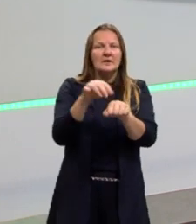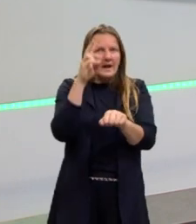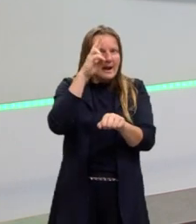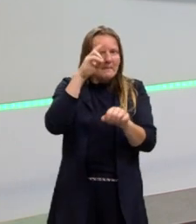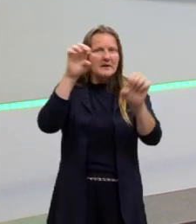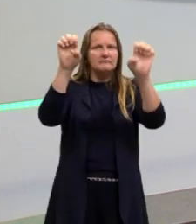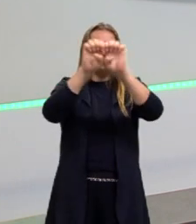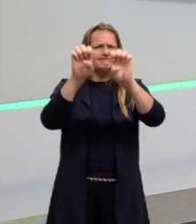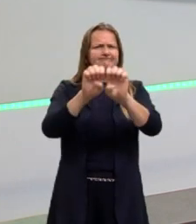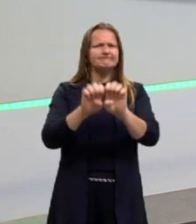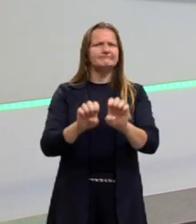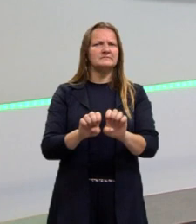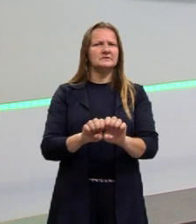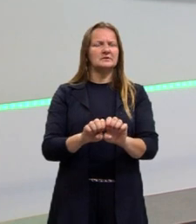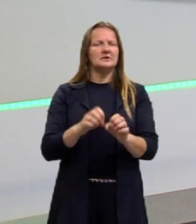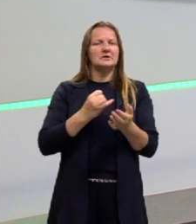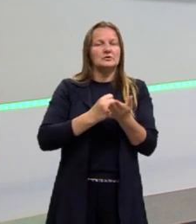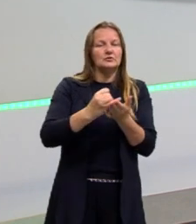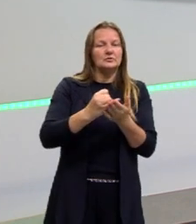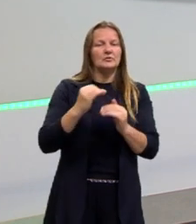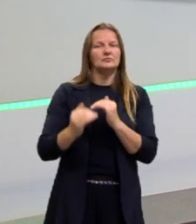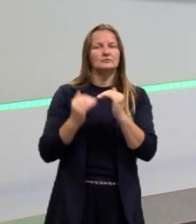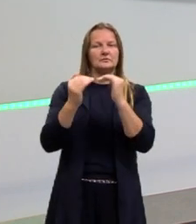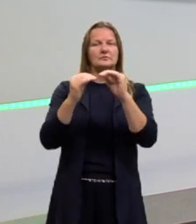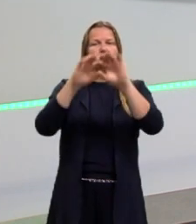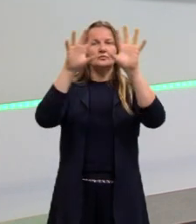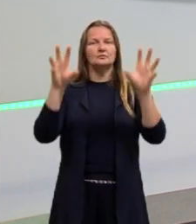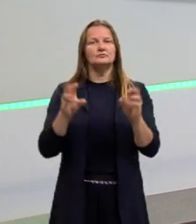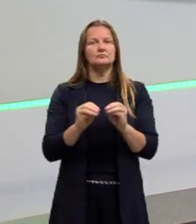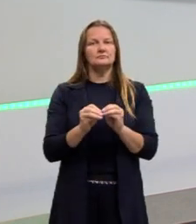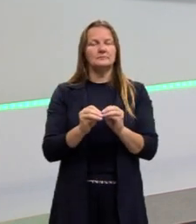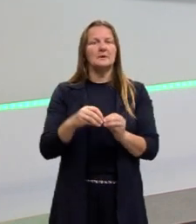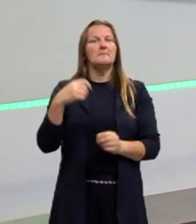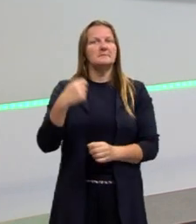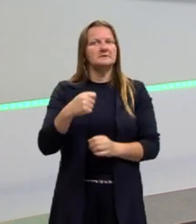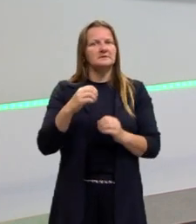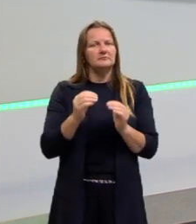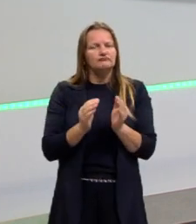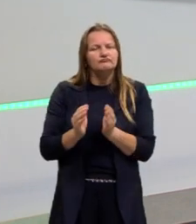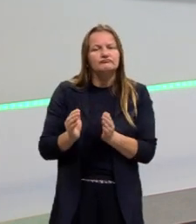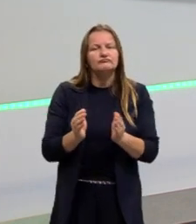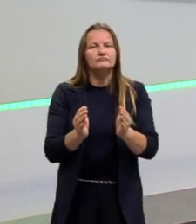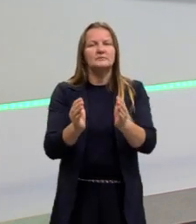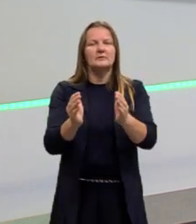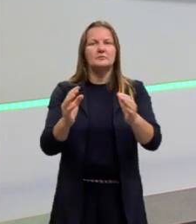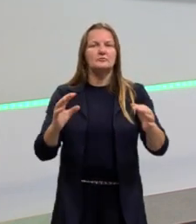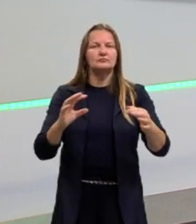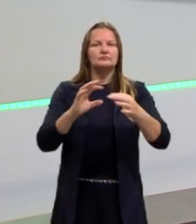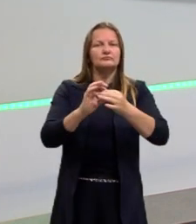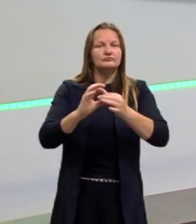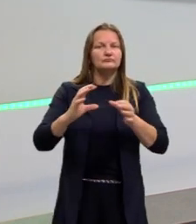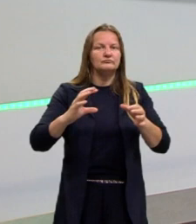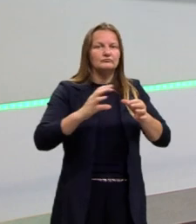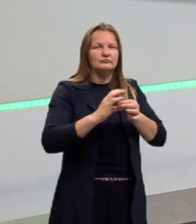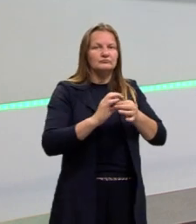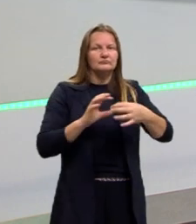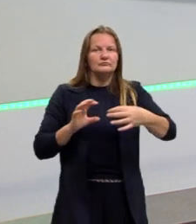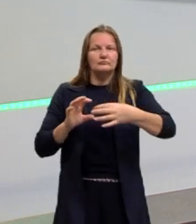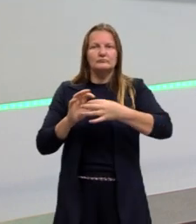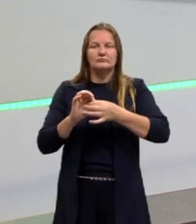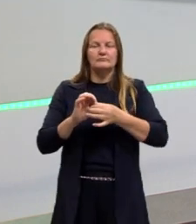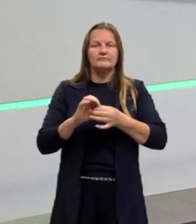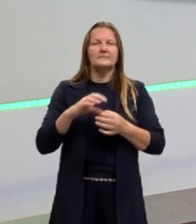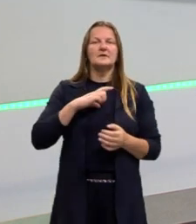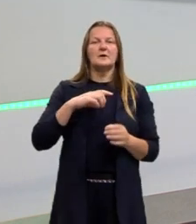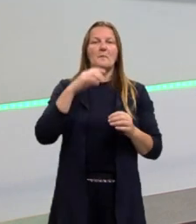estrutura que tem introdução, desenvolvimento e conclusão, então é por aí que você faz associação com o texto sanduíche, que tem